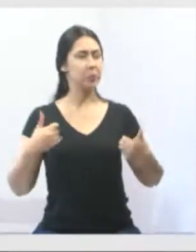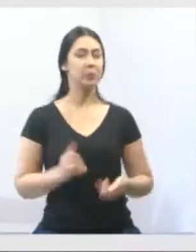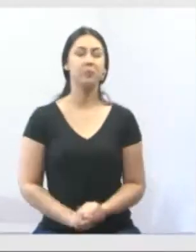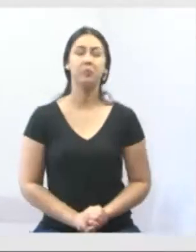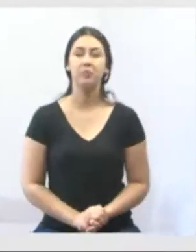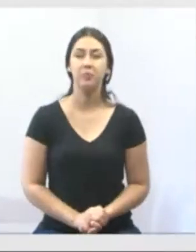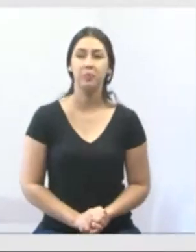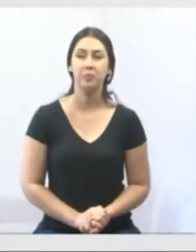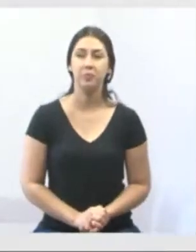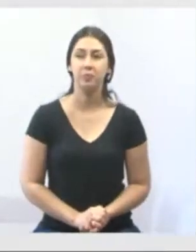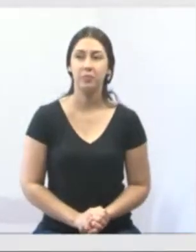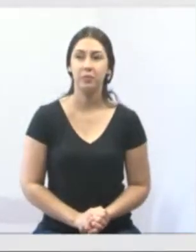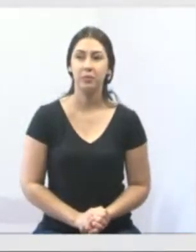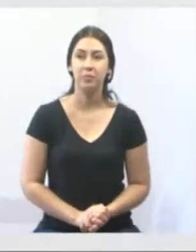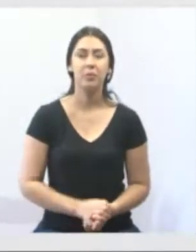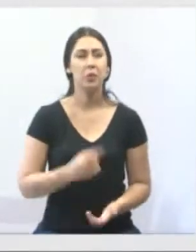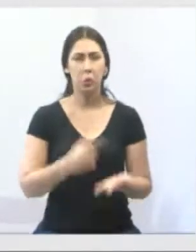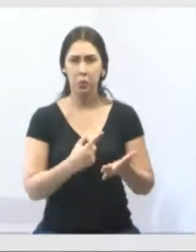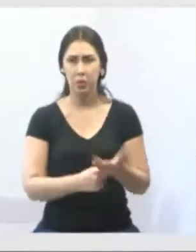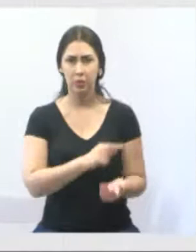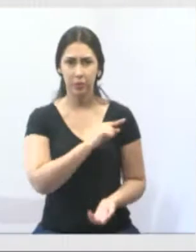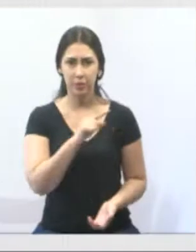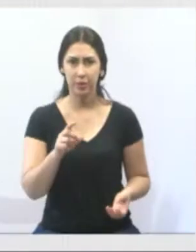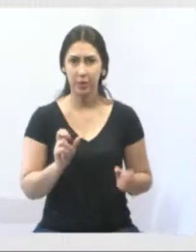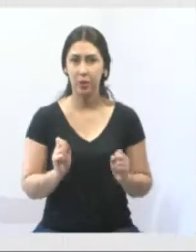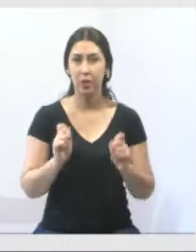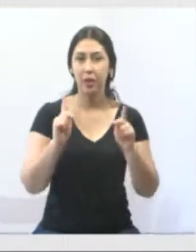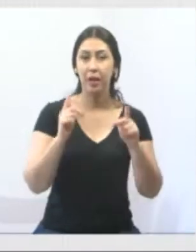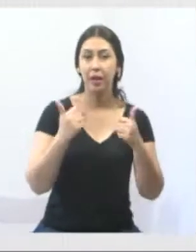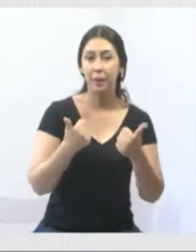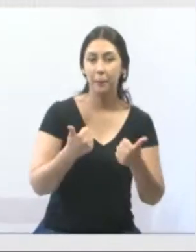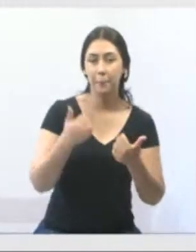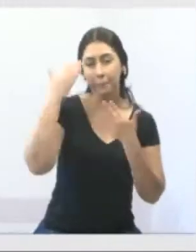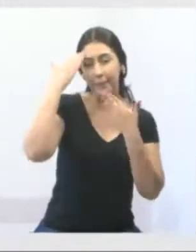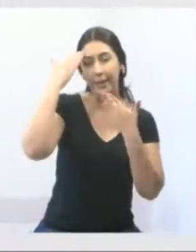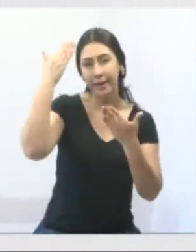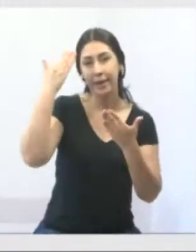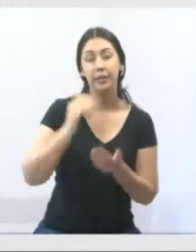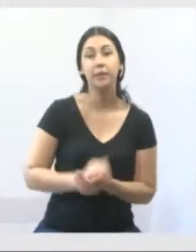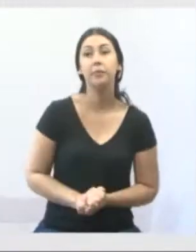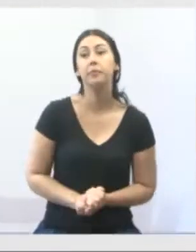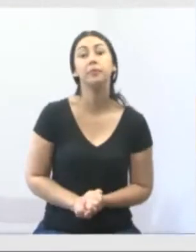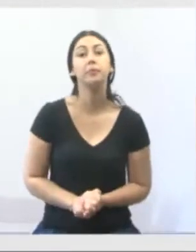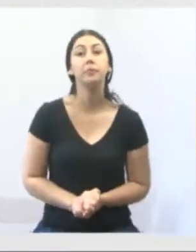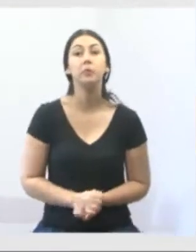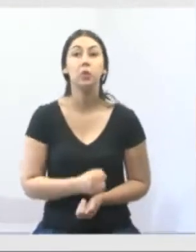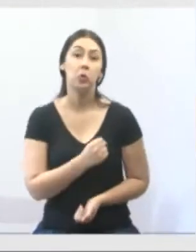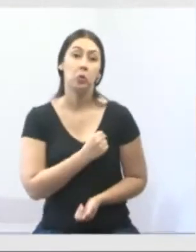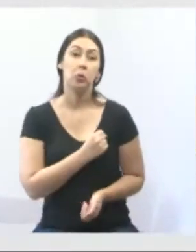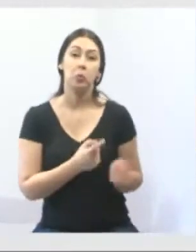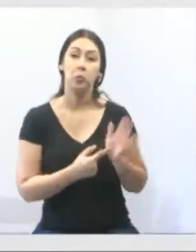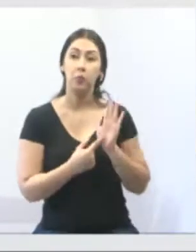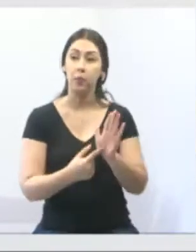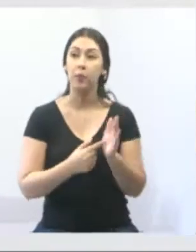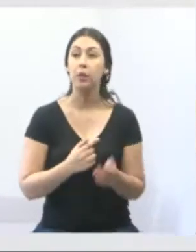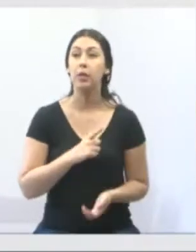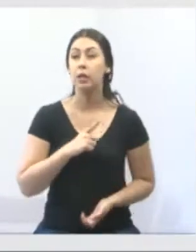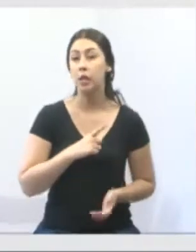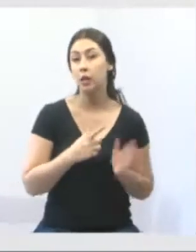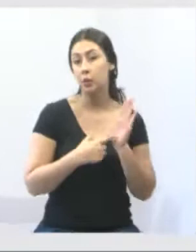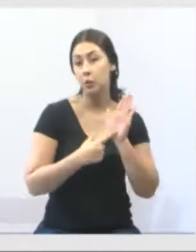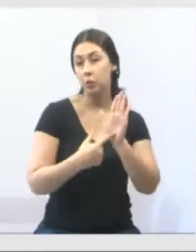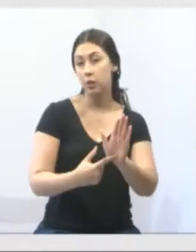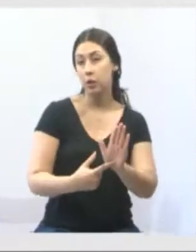contar com vocês, ok? Muito obrigado. Meus contatos, por favor. Aí estão meus